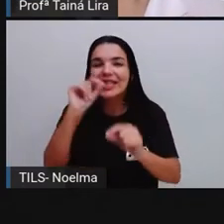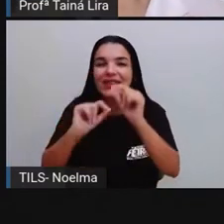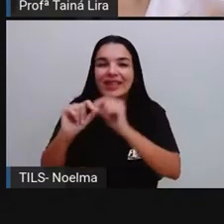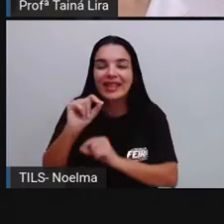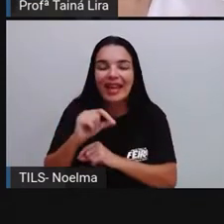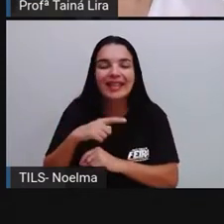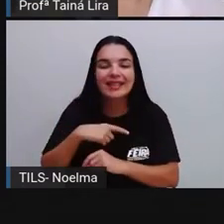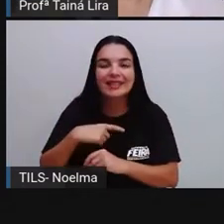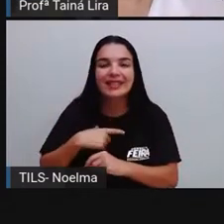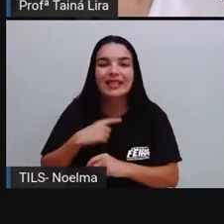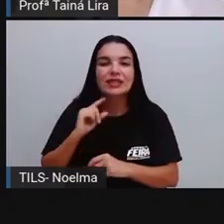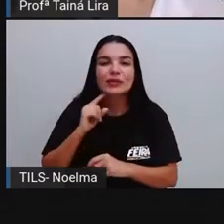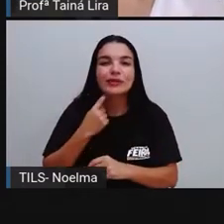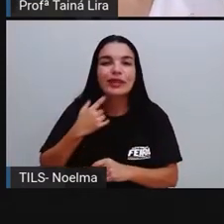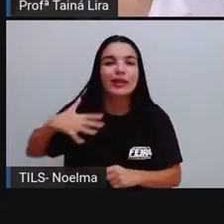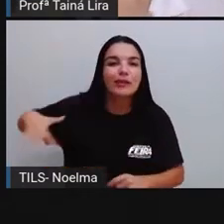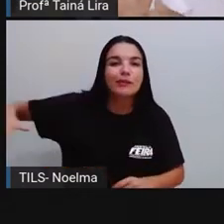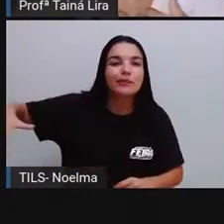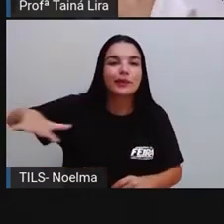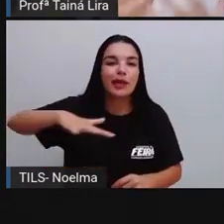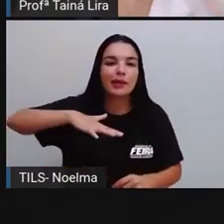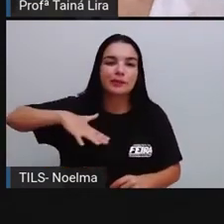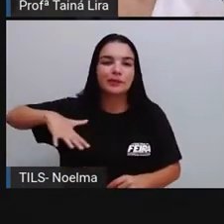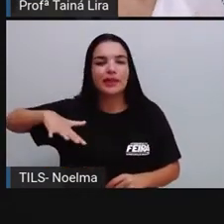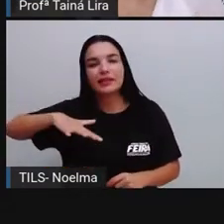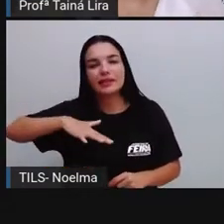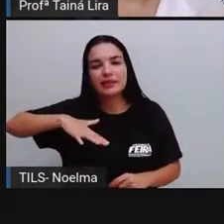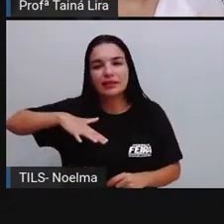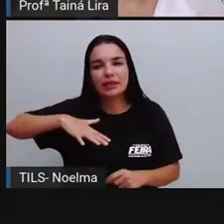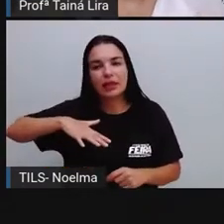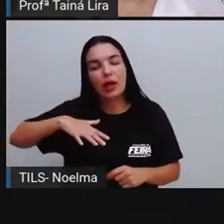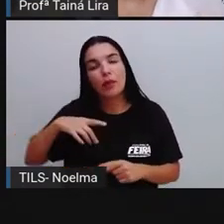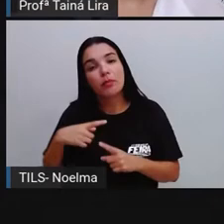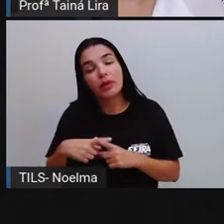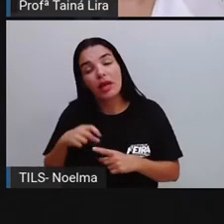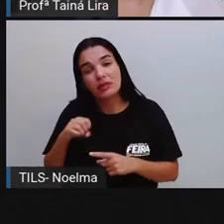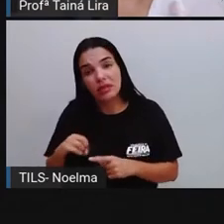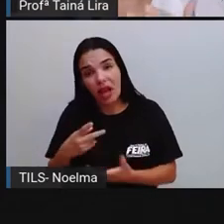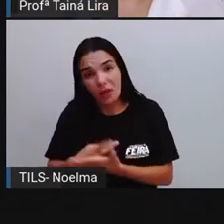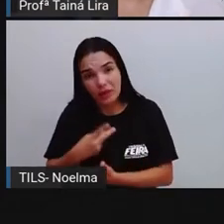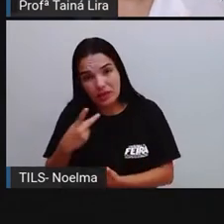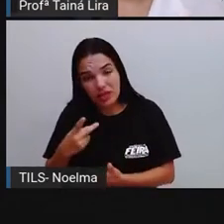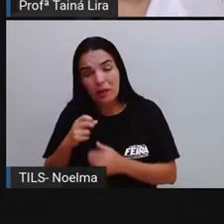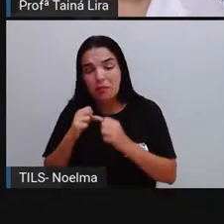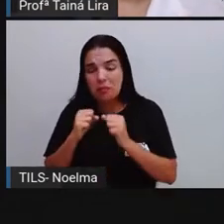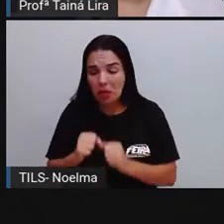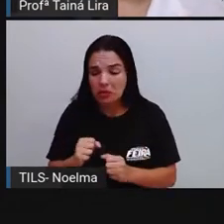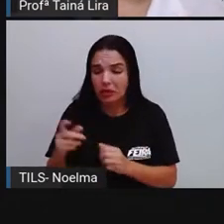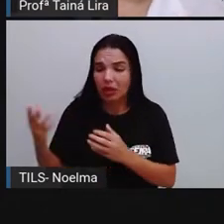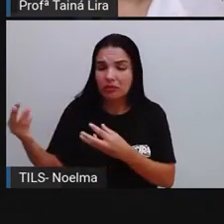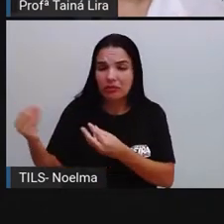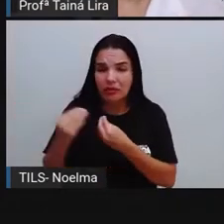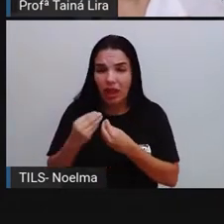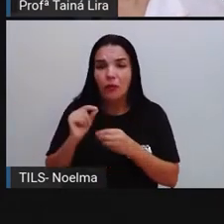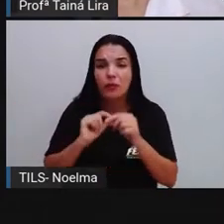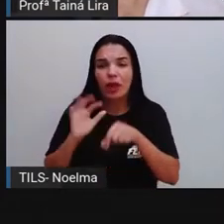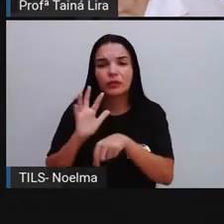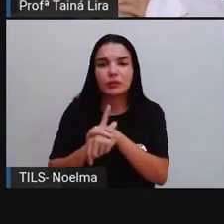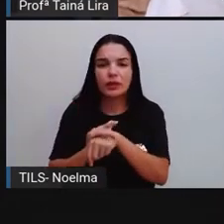polua o meio ambiente, o que pode trazer doenças para nós. A poluição pode trazer doenças, tá?